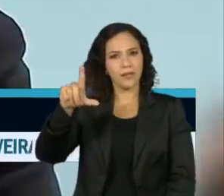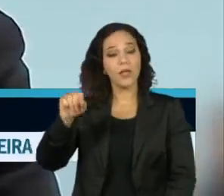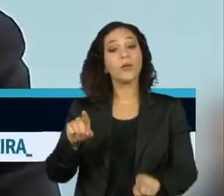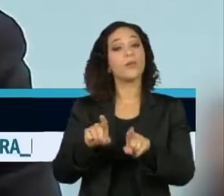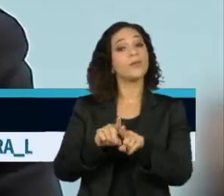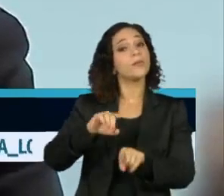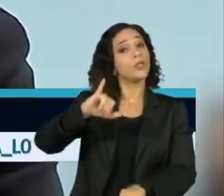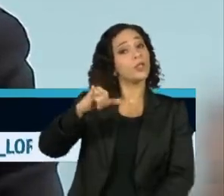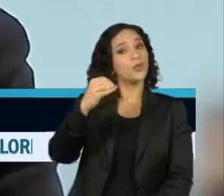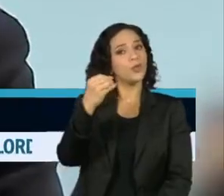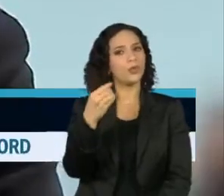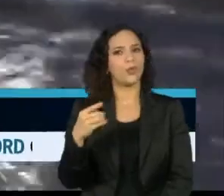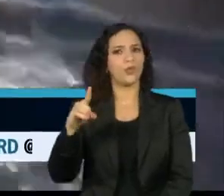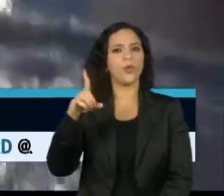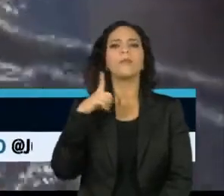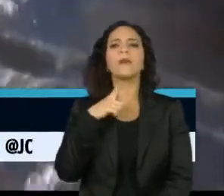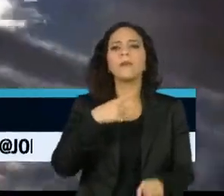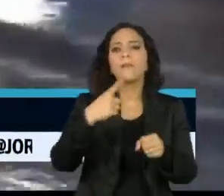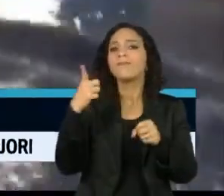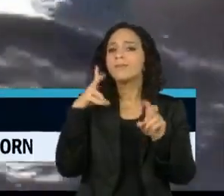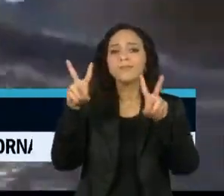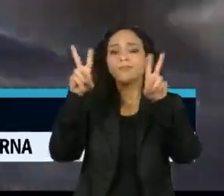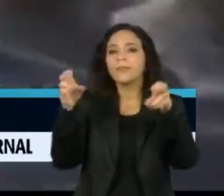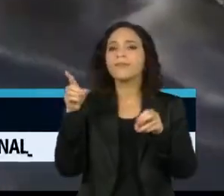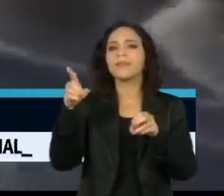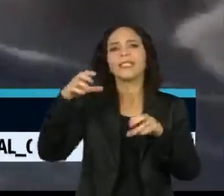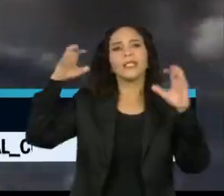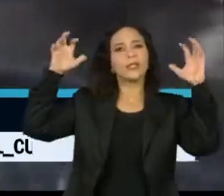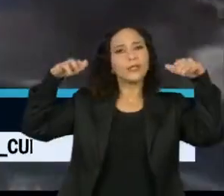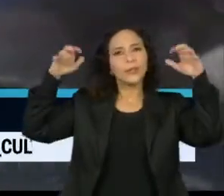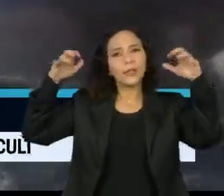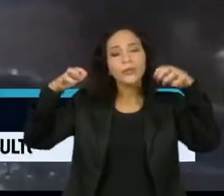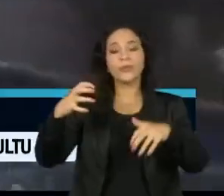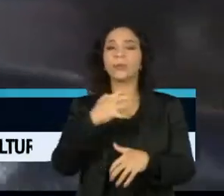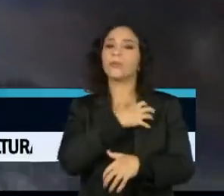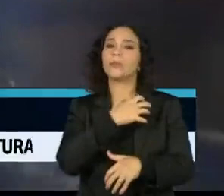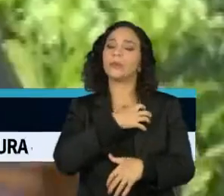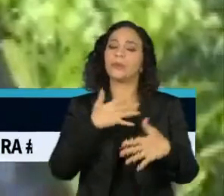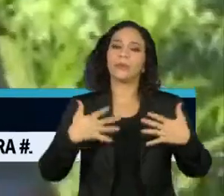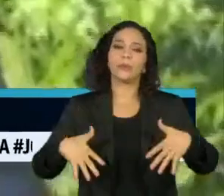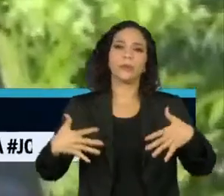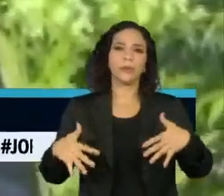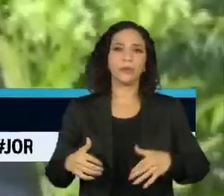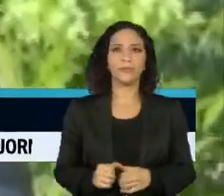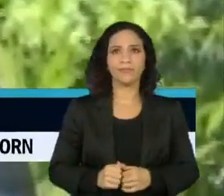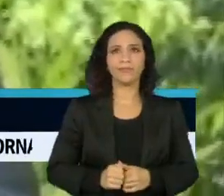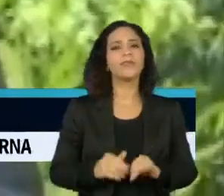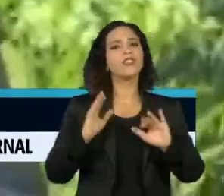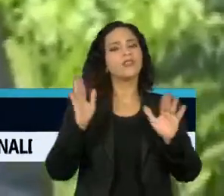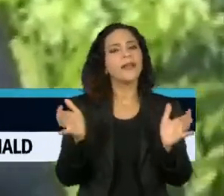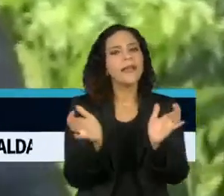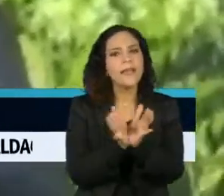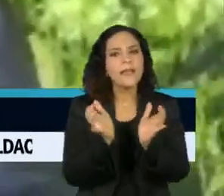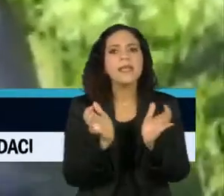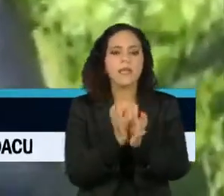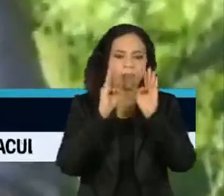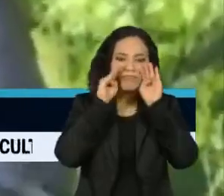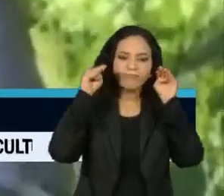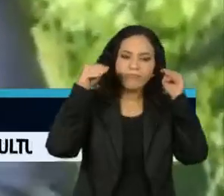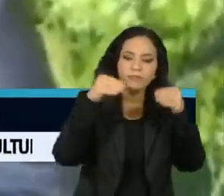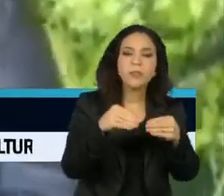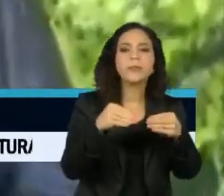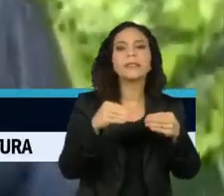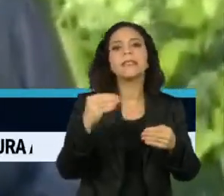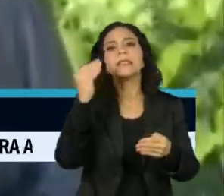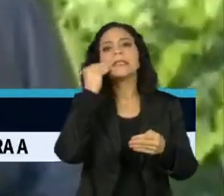Roma, da Cidadania, para tratar da forte chuva que voltou a atingir o estado. Nós estamos com toda a equipe imobilizada para saber